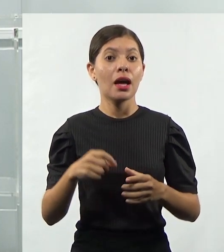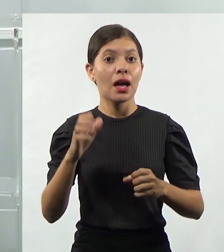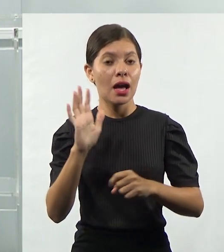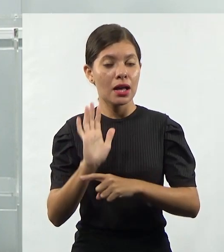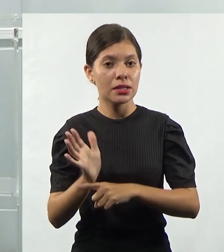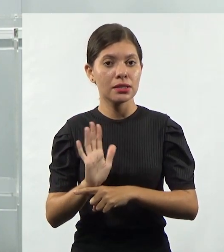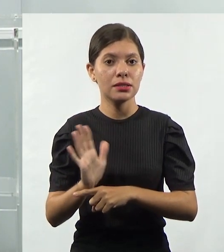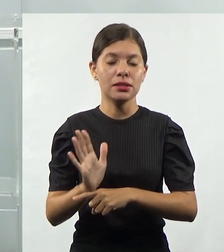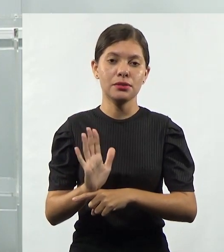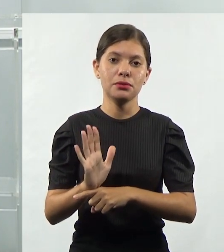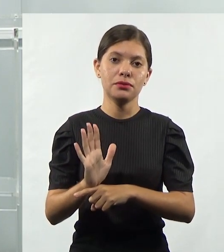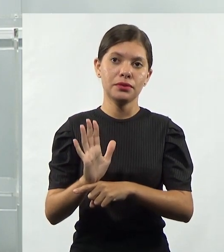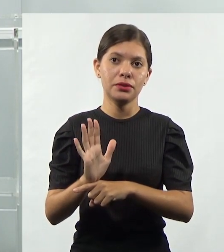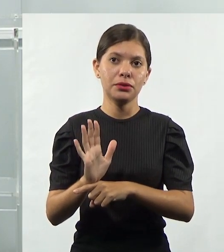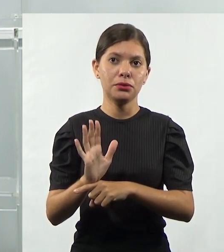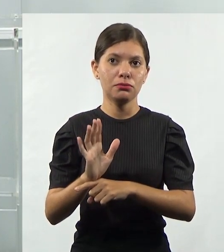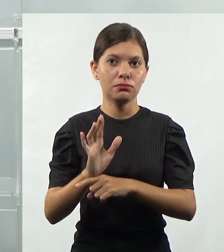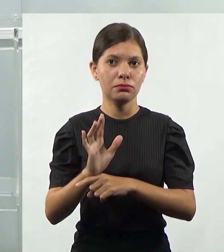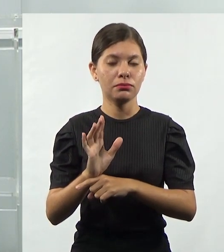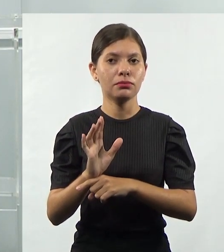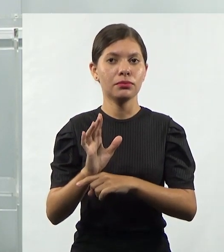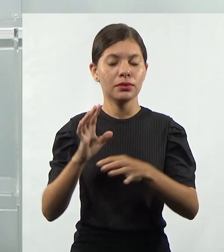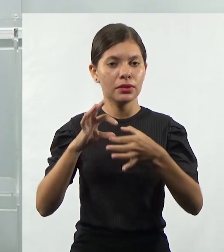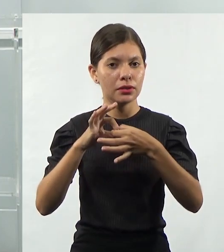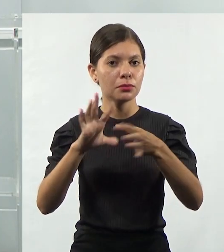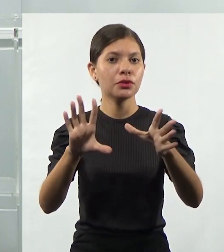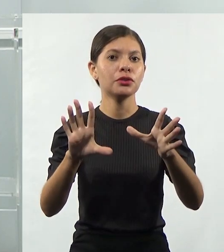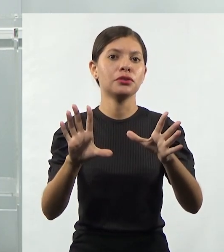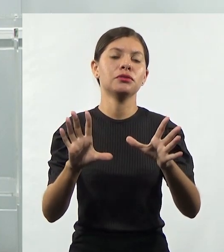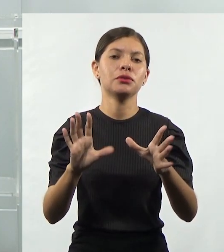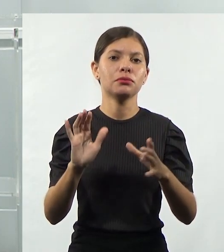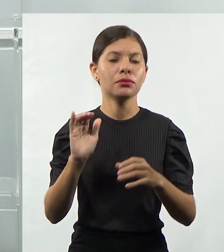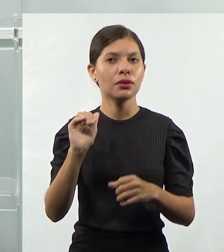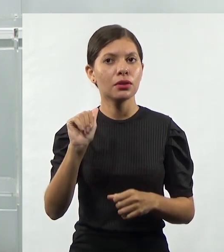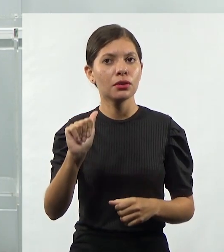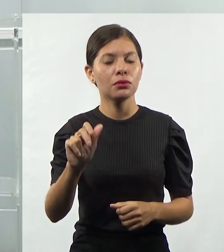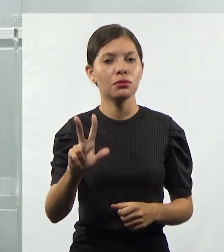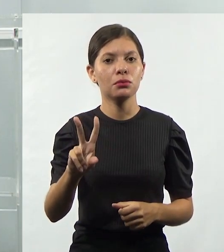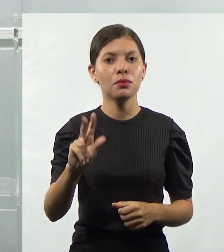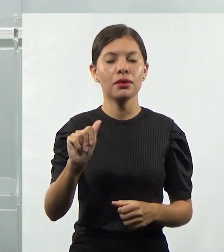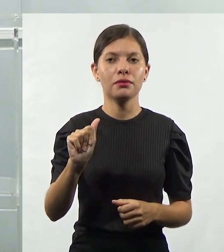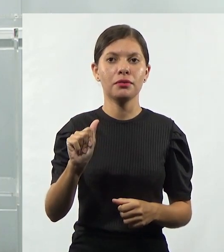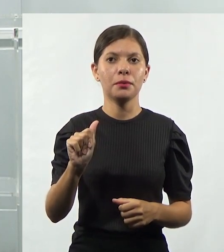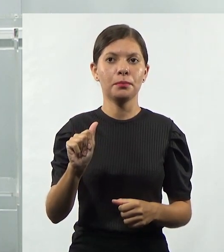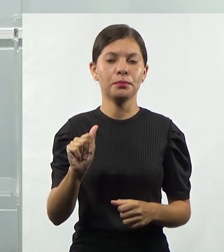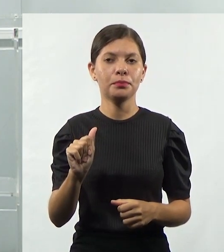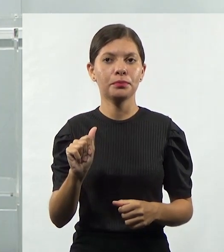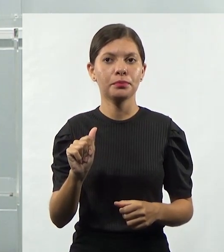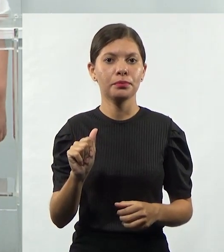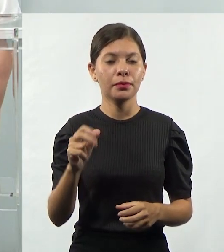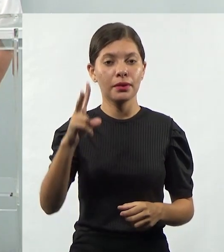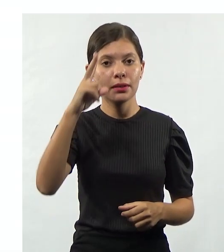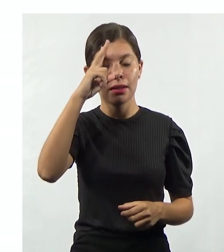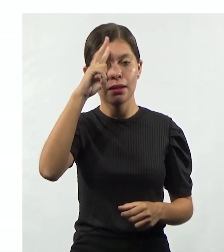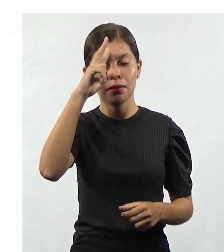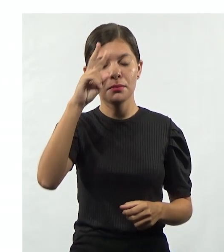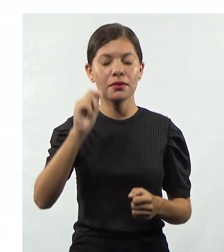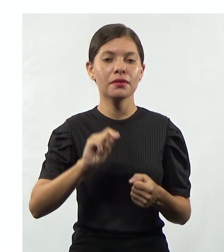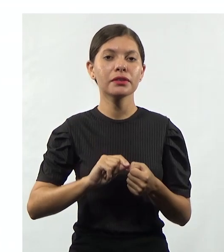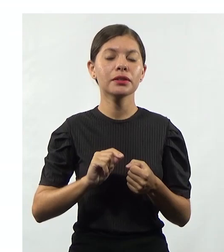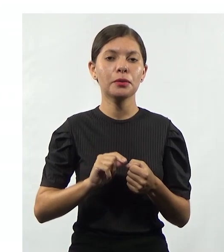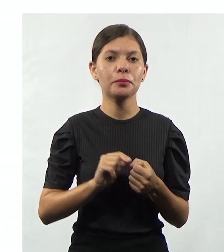recomendo, assistam os vídeos que a gente disponibiliza lá no Ava, tá certo? Lembra de fazer isso. Então tá, vamos lá.